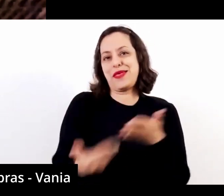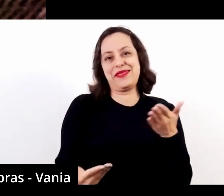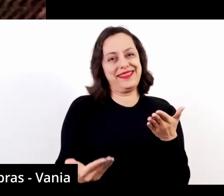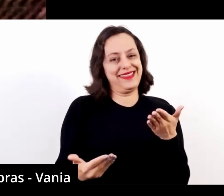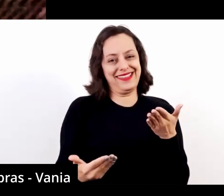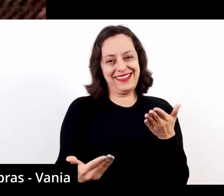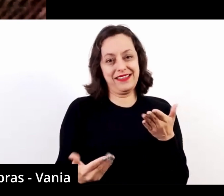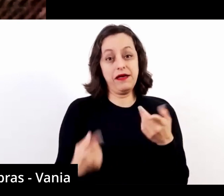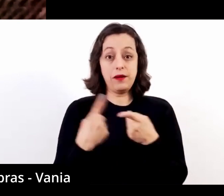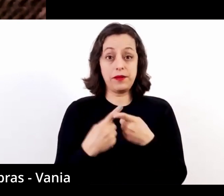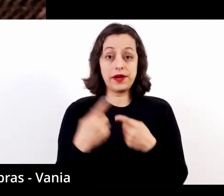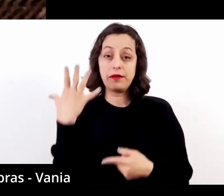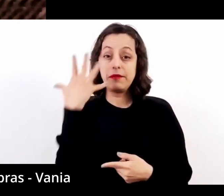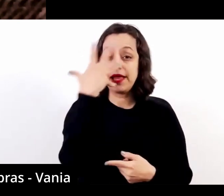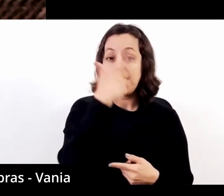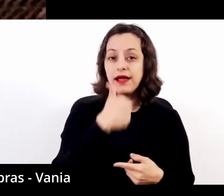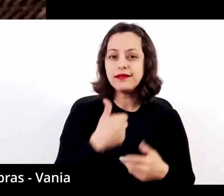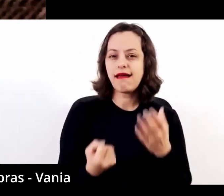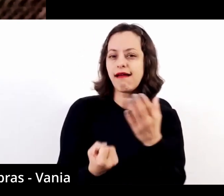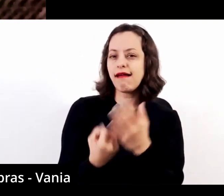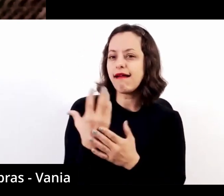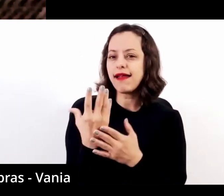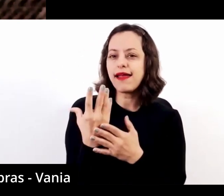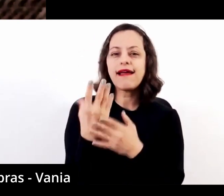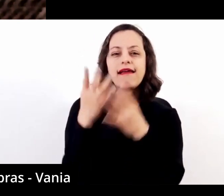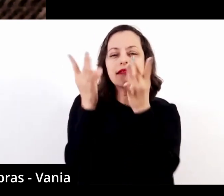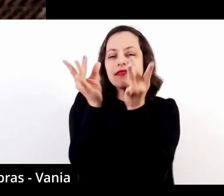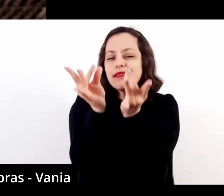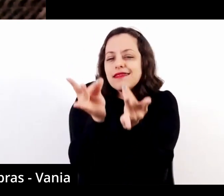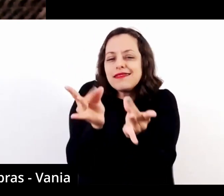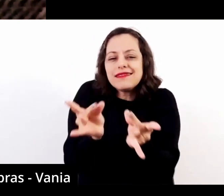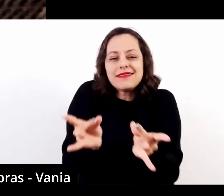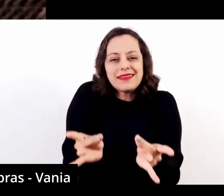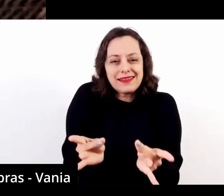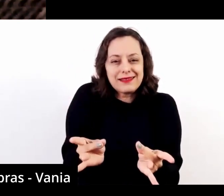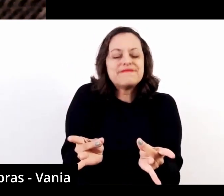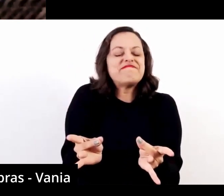não só pela sua beleza, pela sua construção bastante refinada,